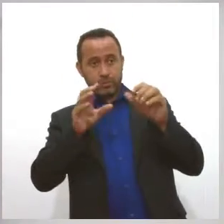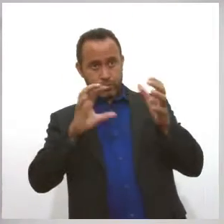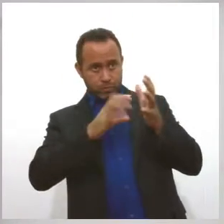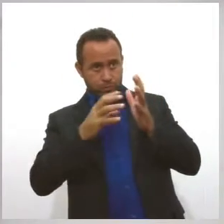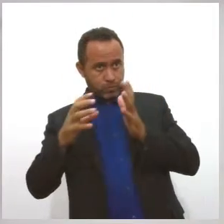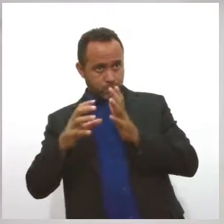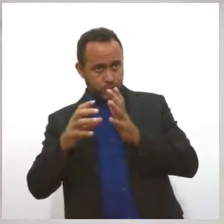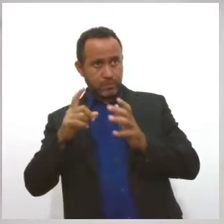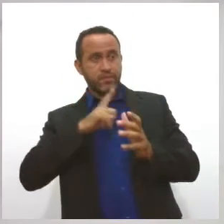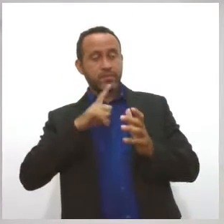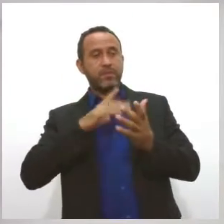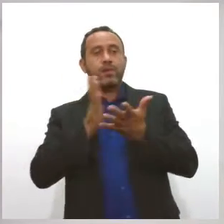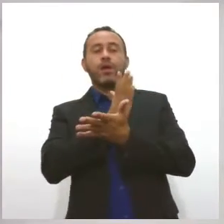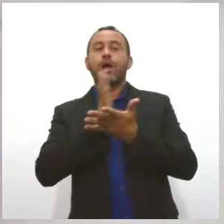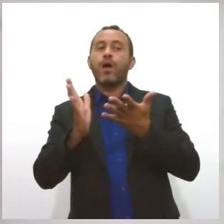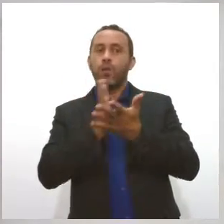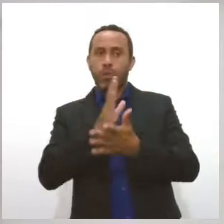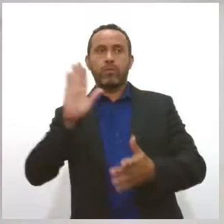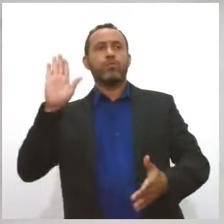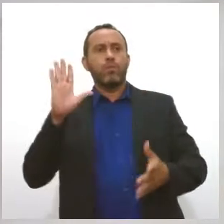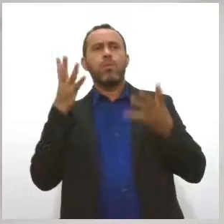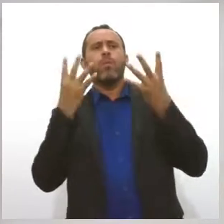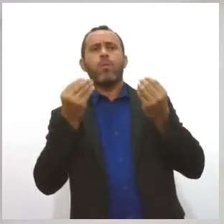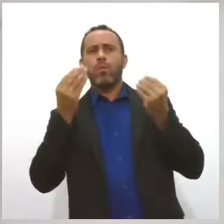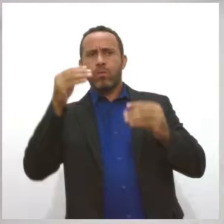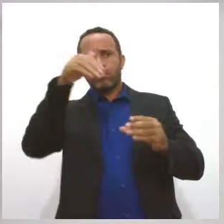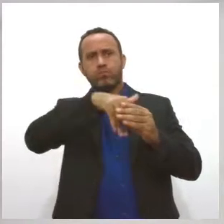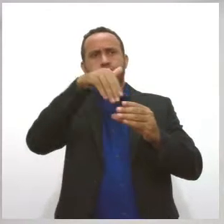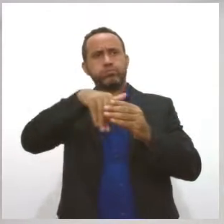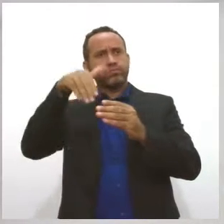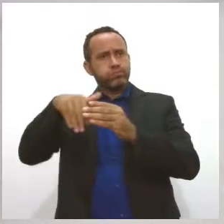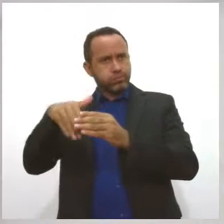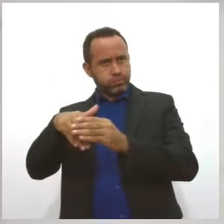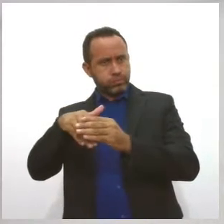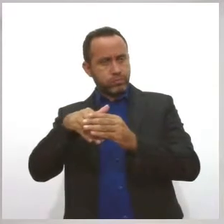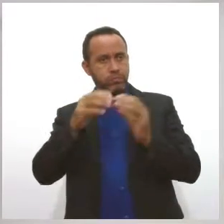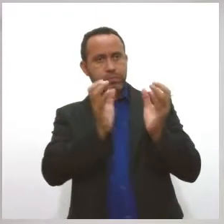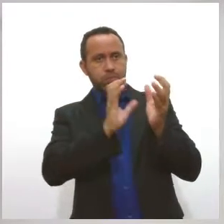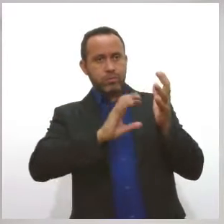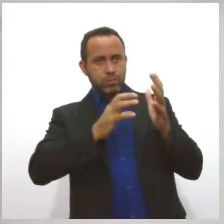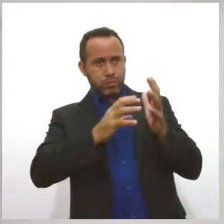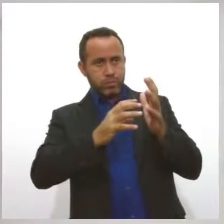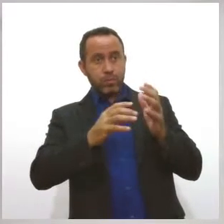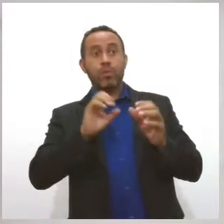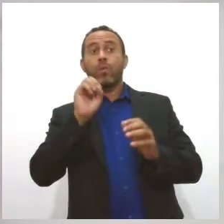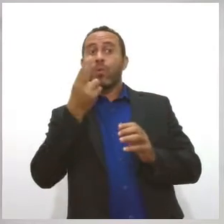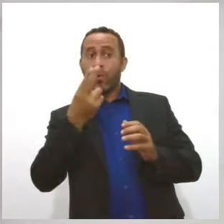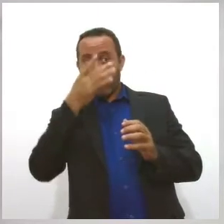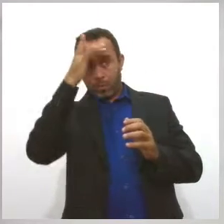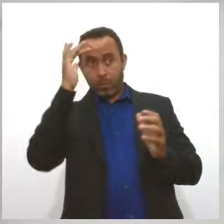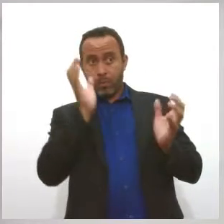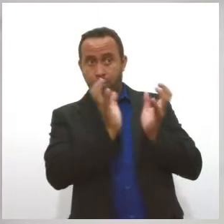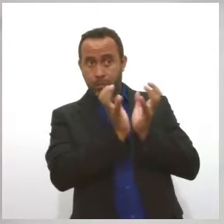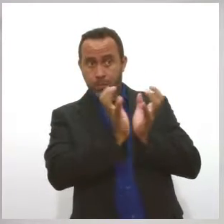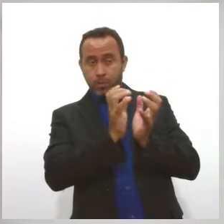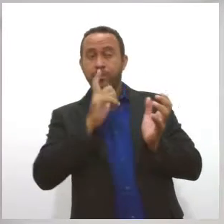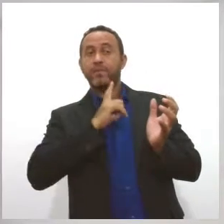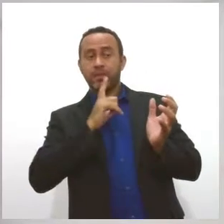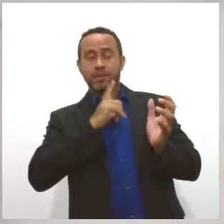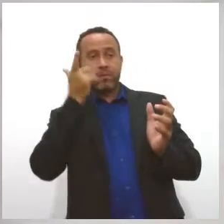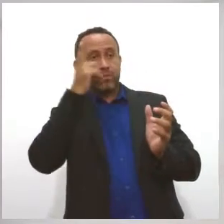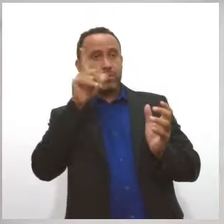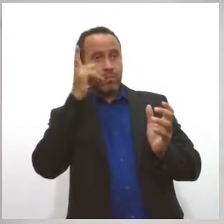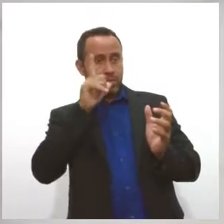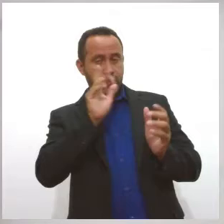ter algum candidato com muito voto ou ainda a própria legenda ter muito voto e isso